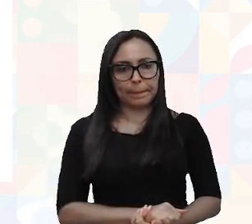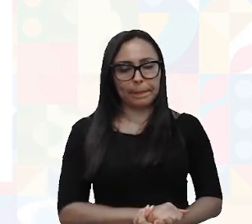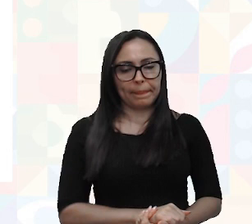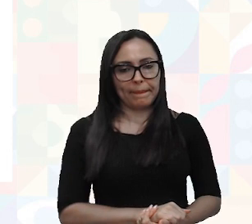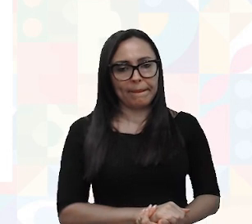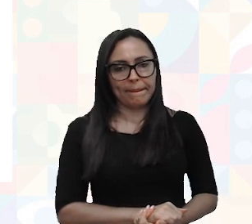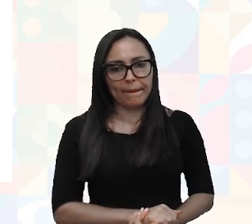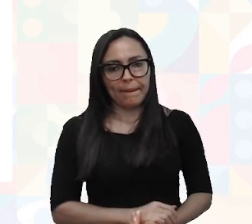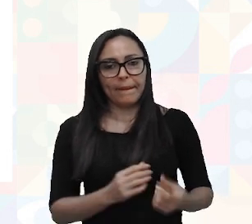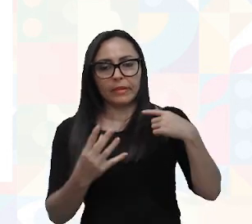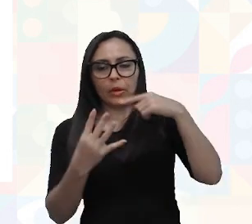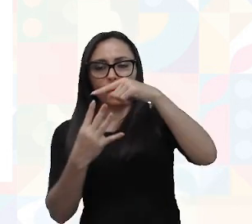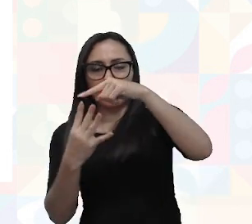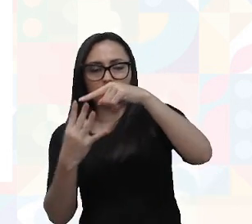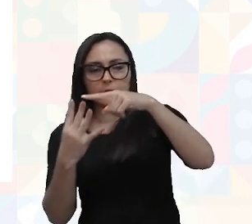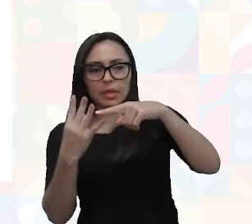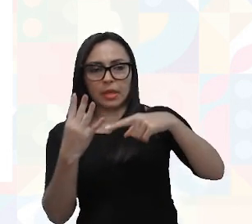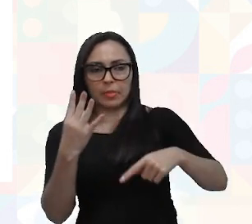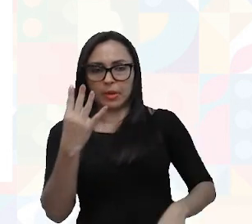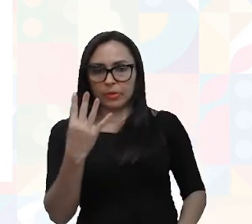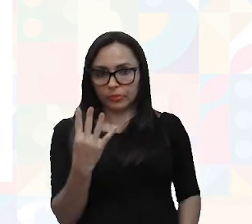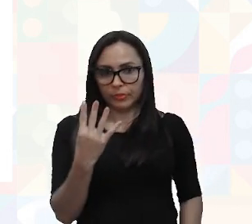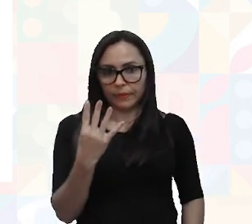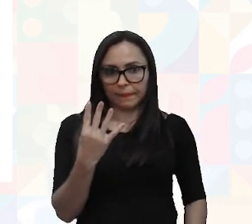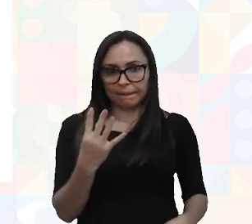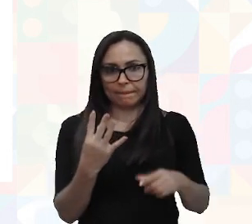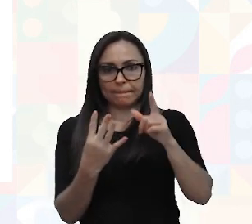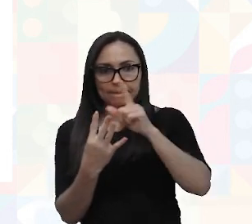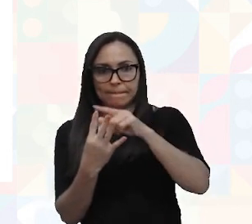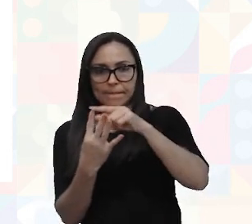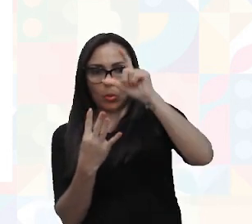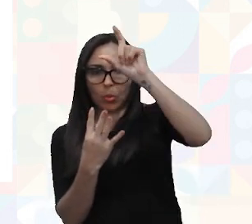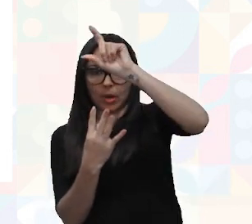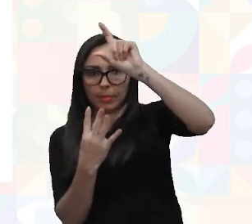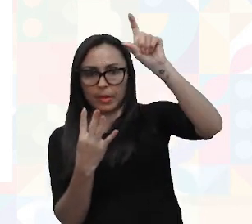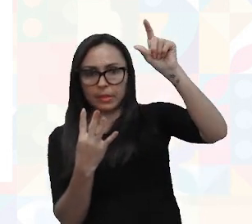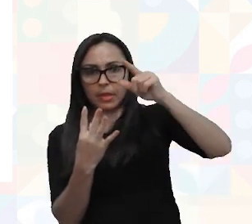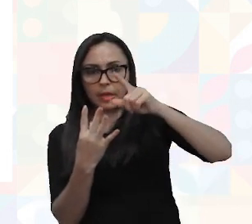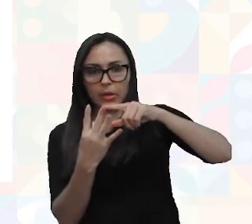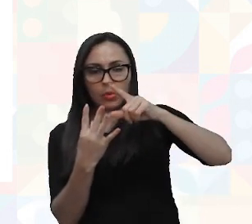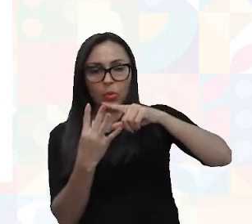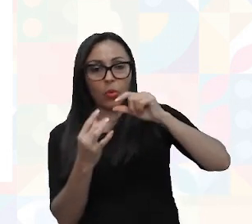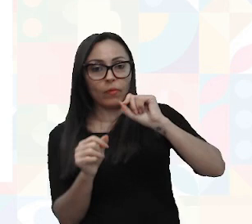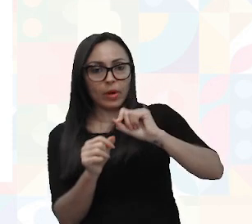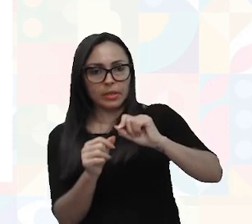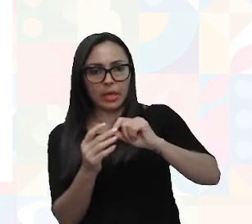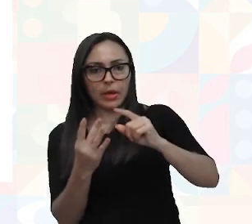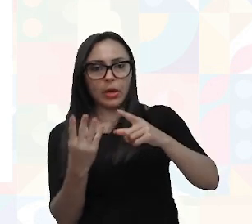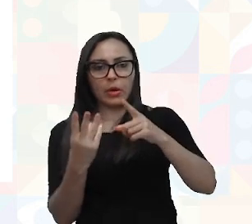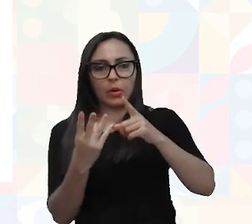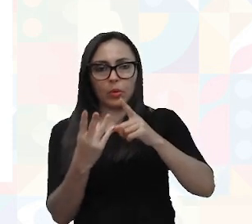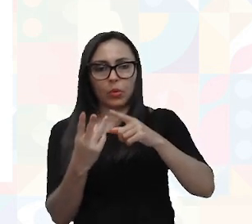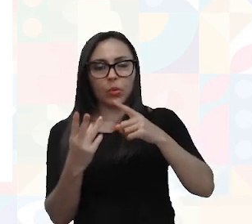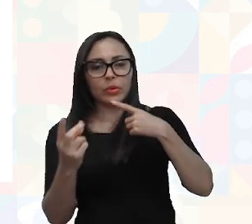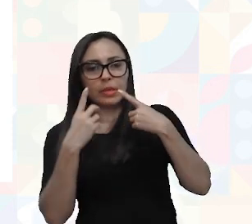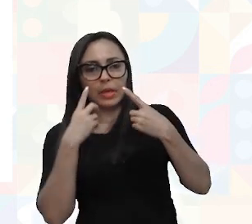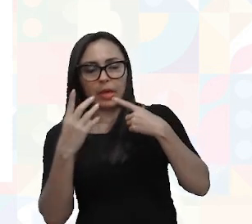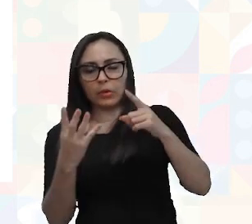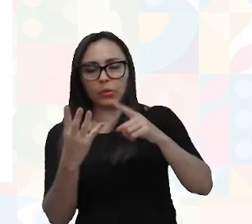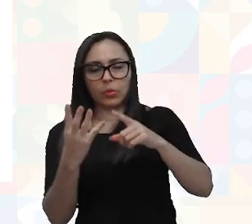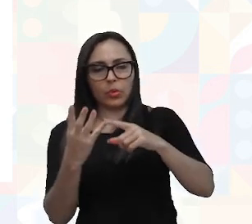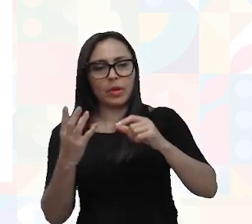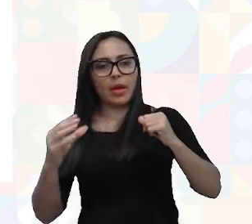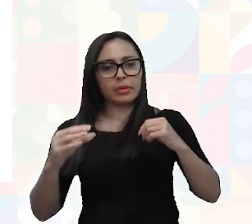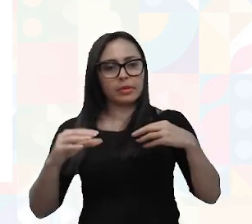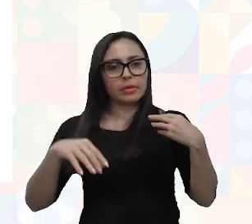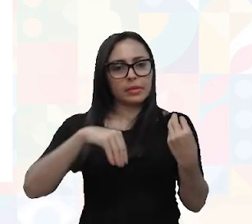vão ter quatro elementos, né, o cabeçalho, a ação, diálogo e transição.